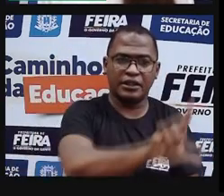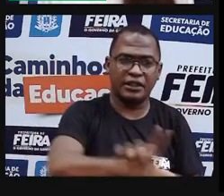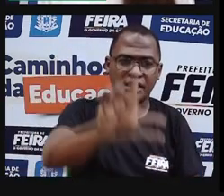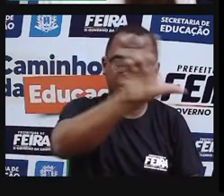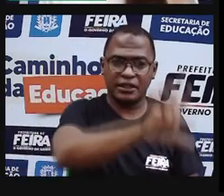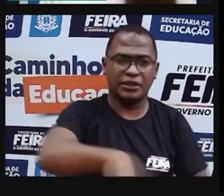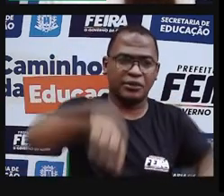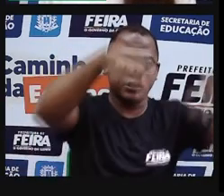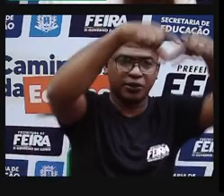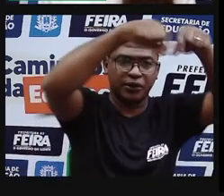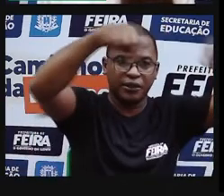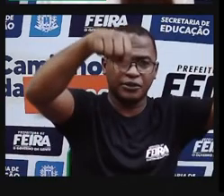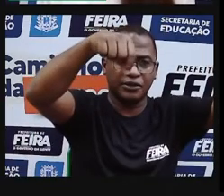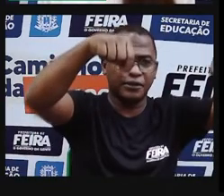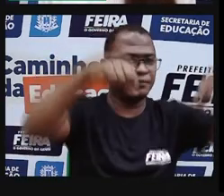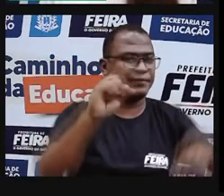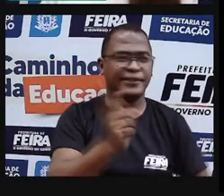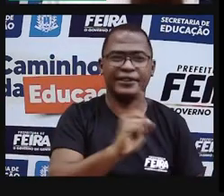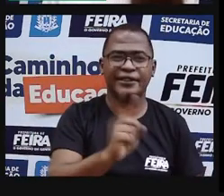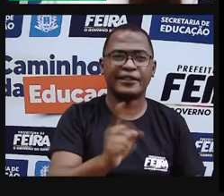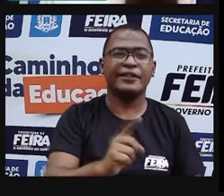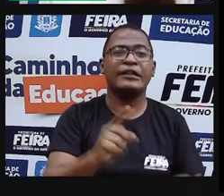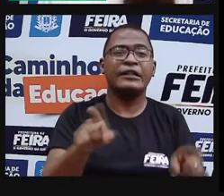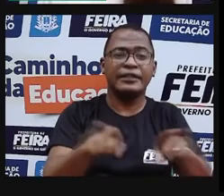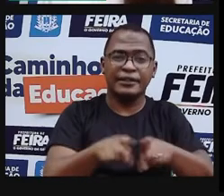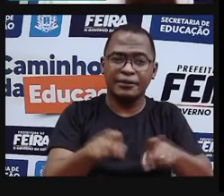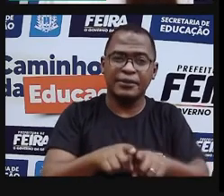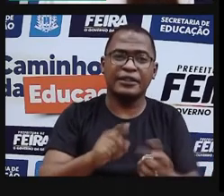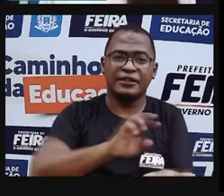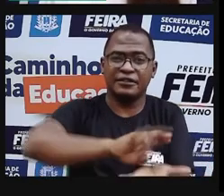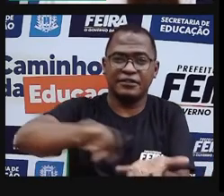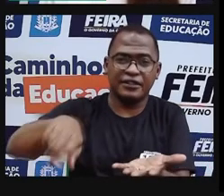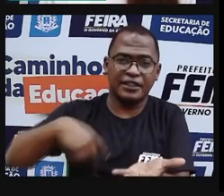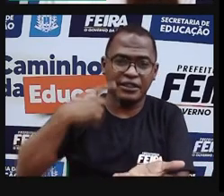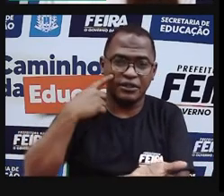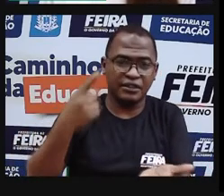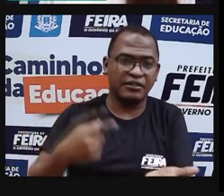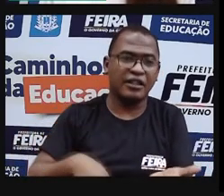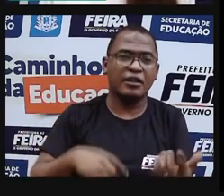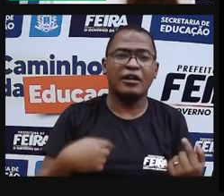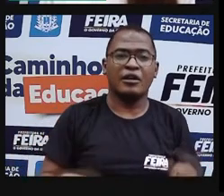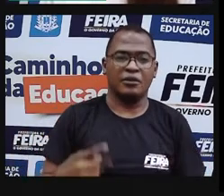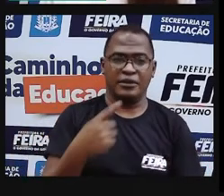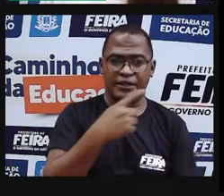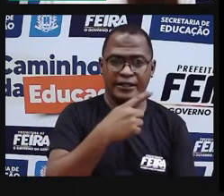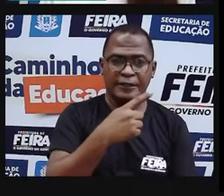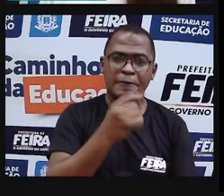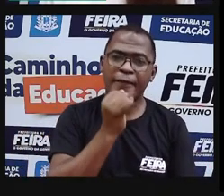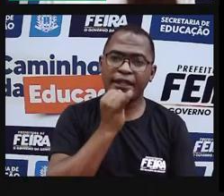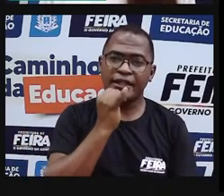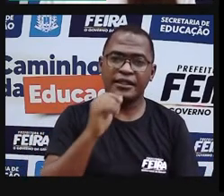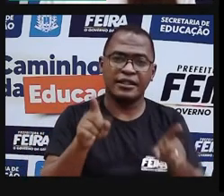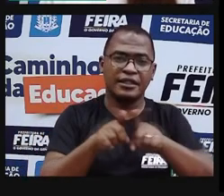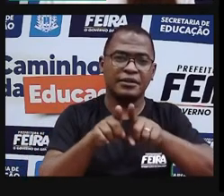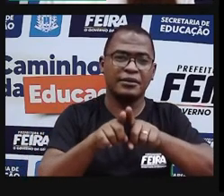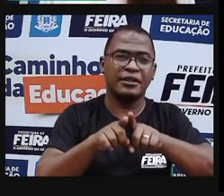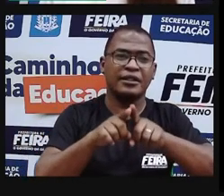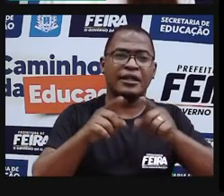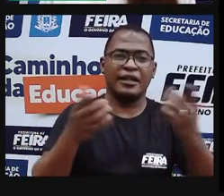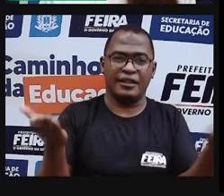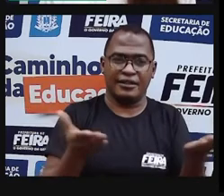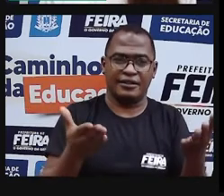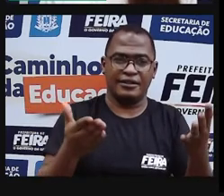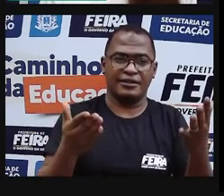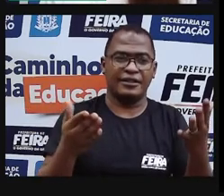Esse material, né, foi talhado em madeira, que faziam parte dos móveis comercializados.